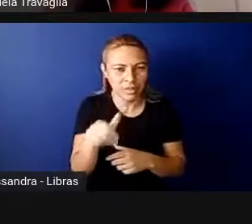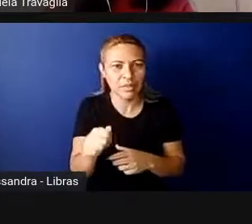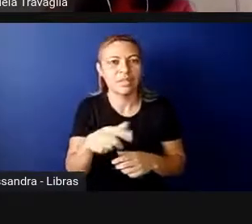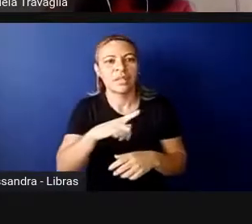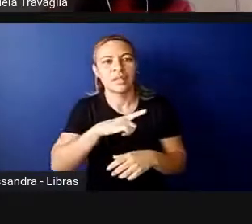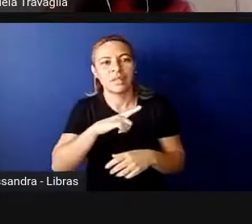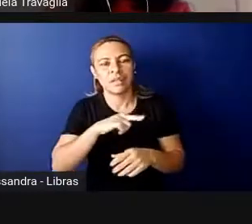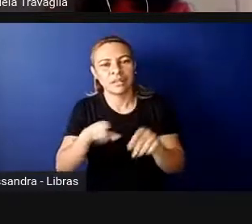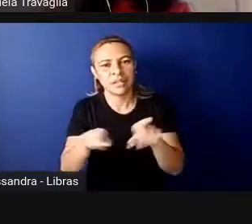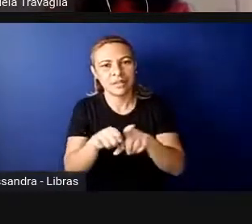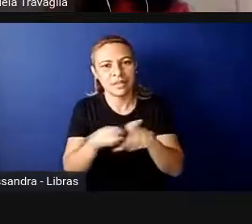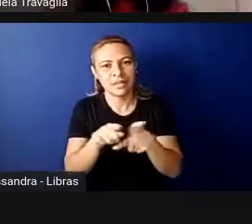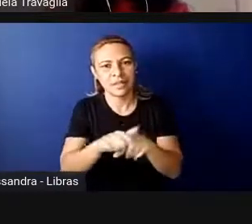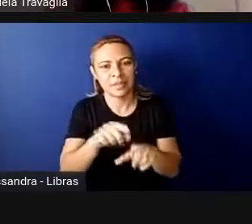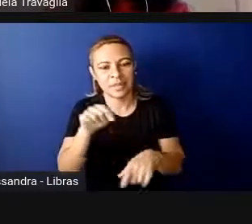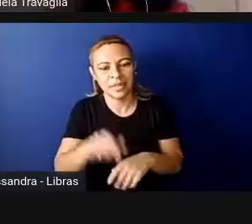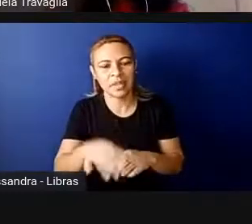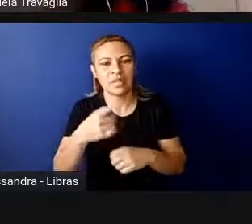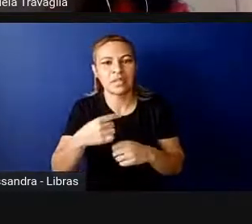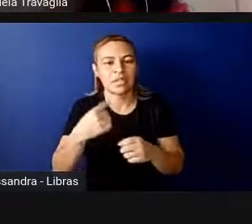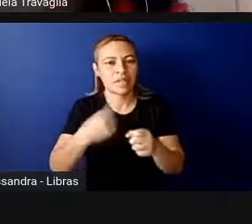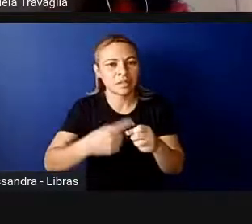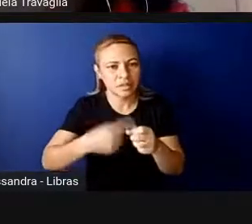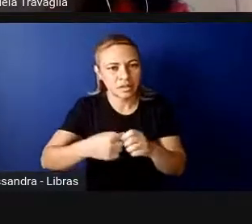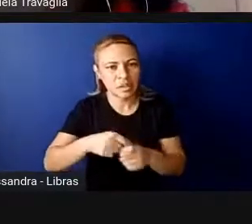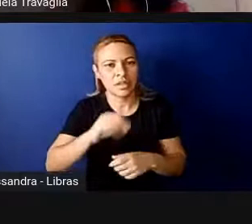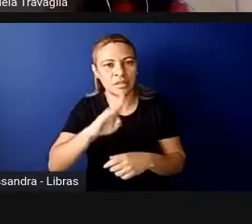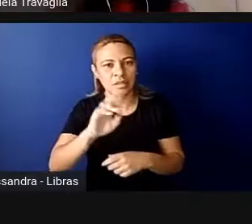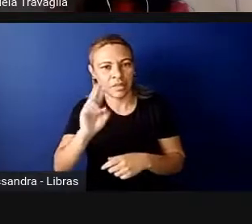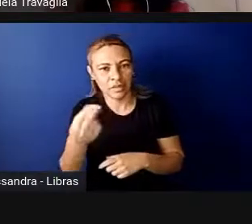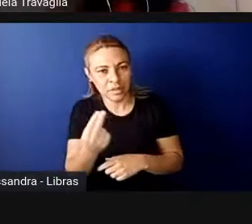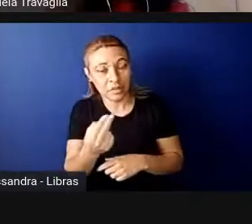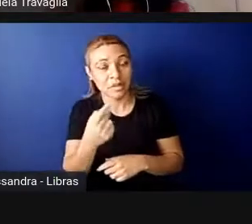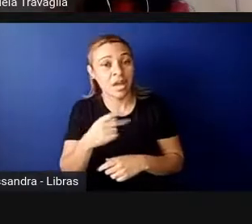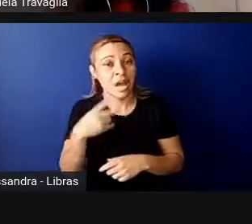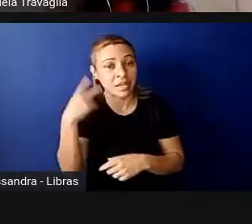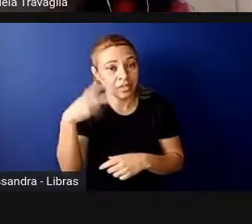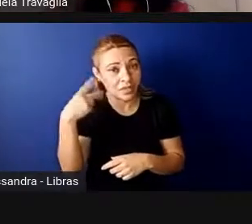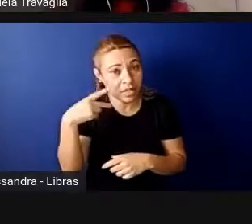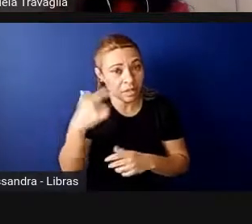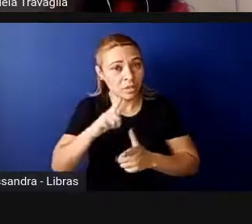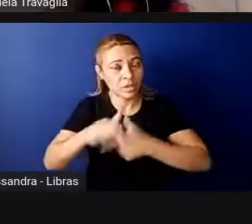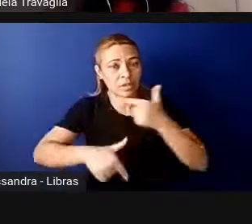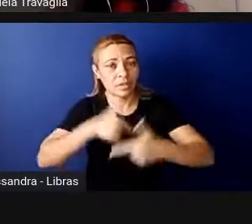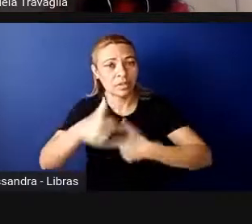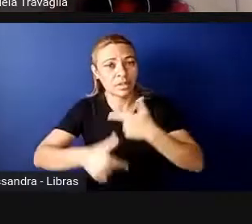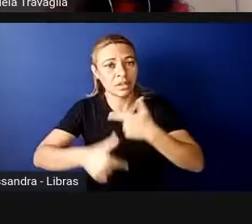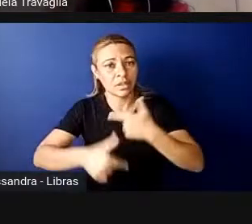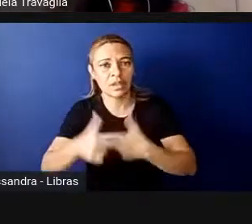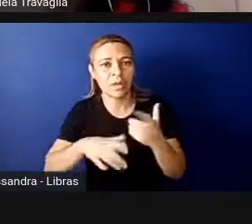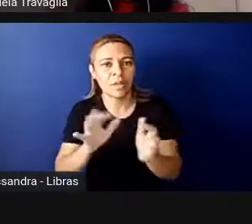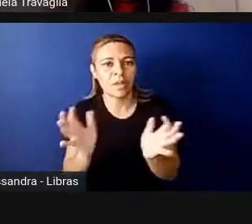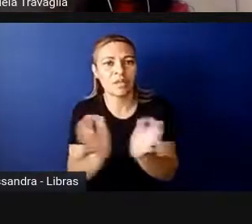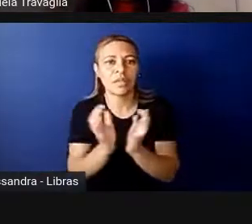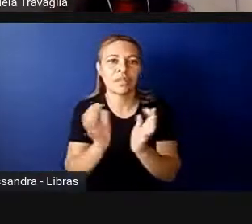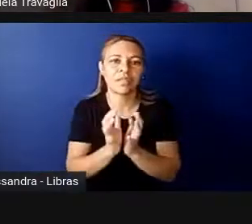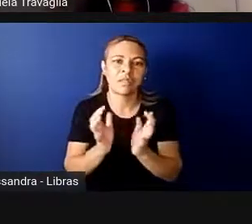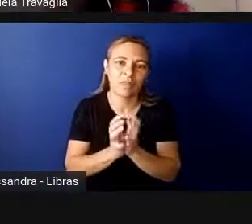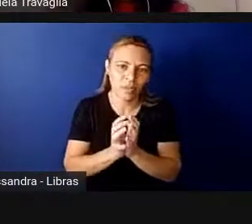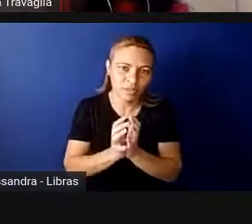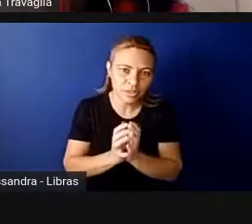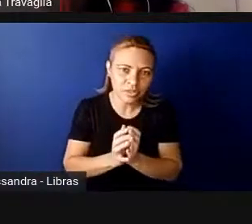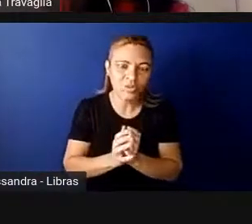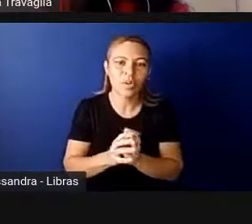aqui na cidade de Belo Horizonte, onde as vereadoras trabalham em formato coletivo, quer dizer,